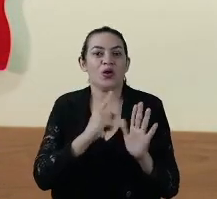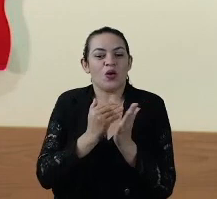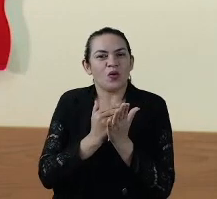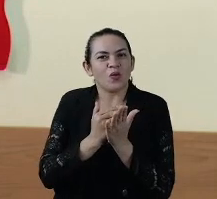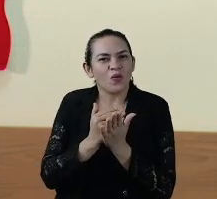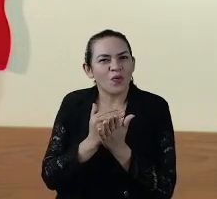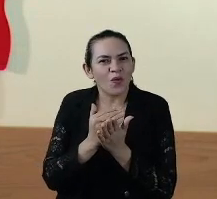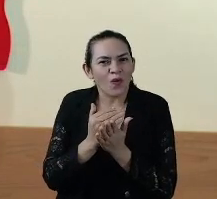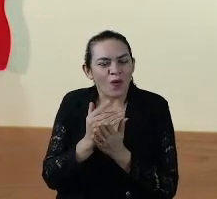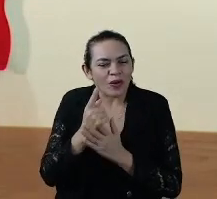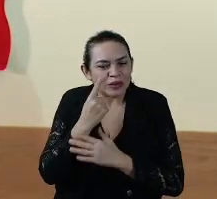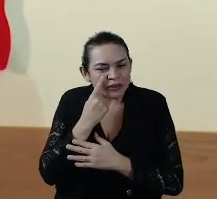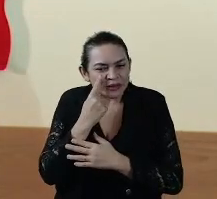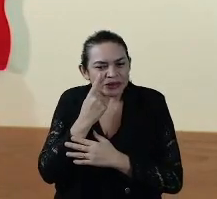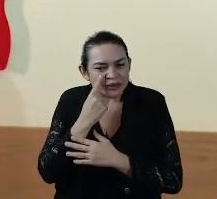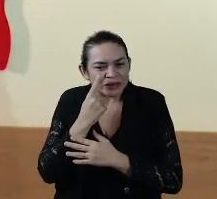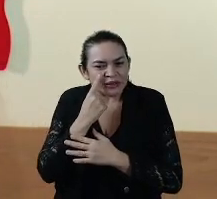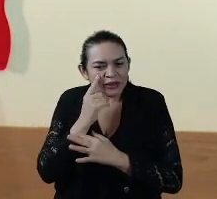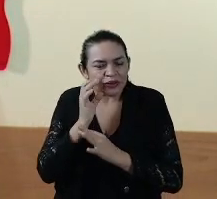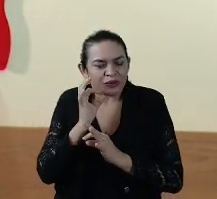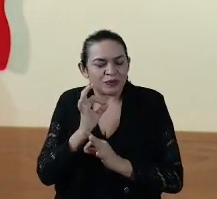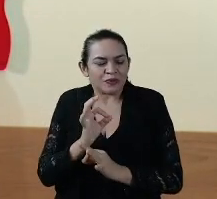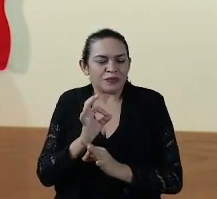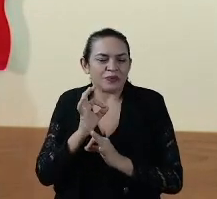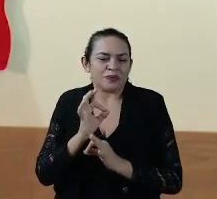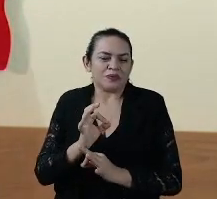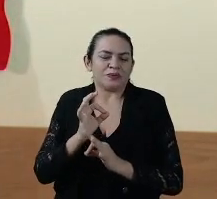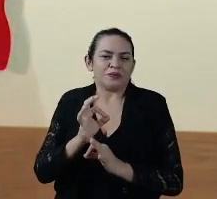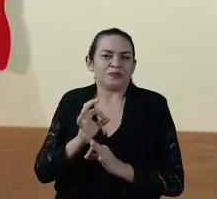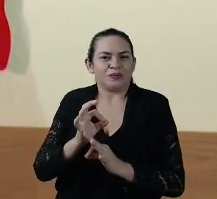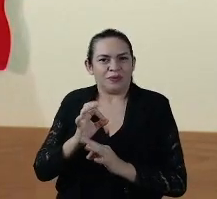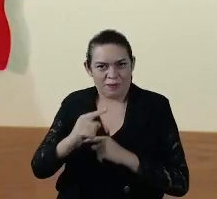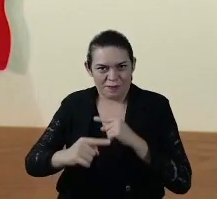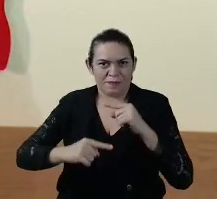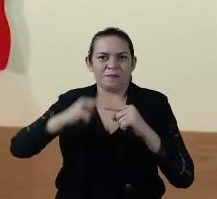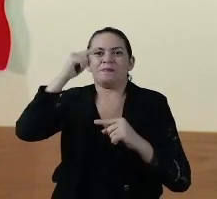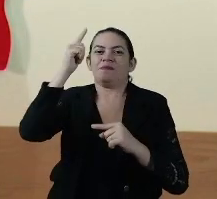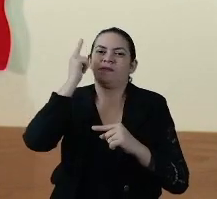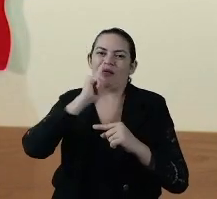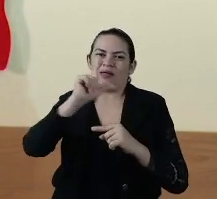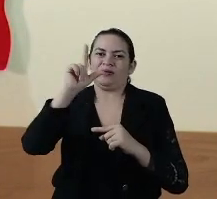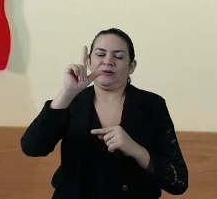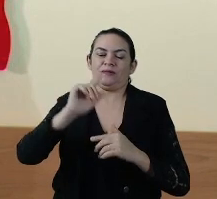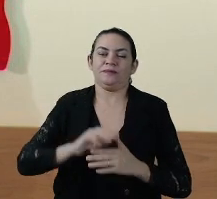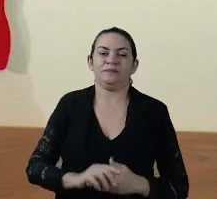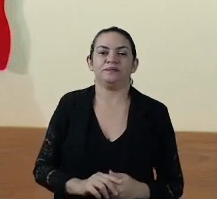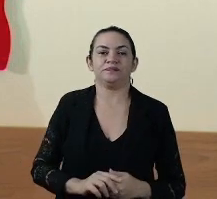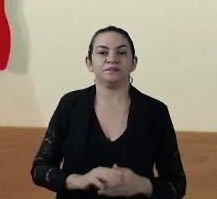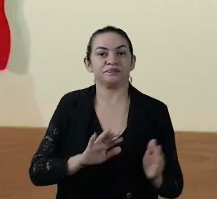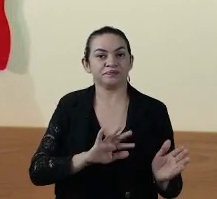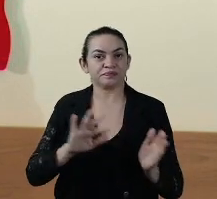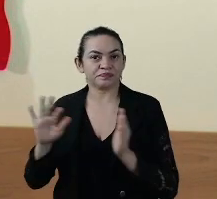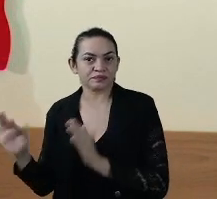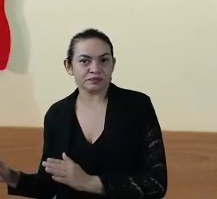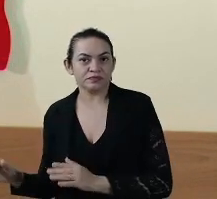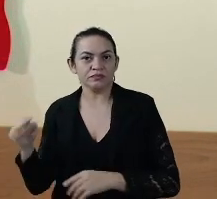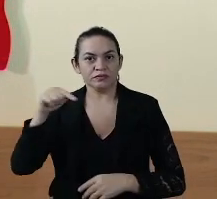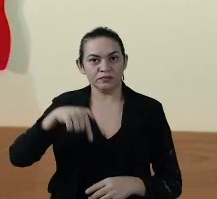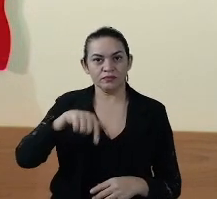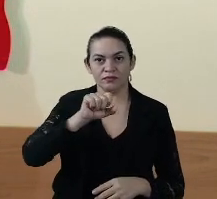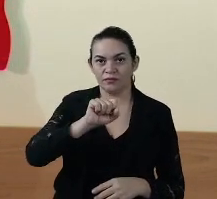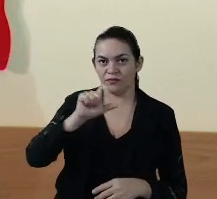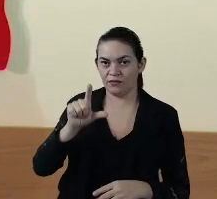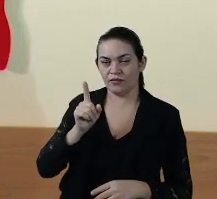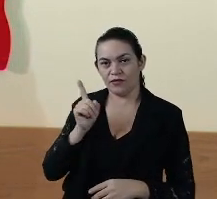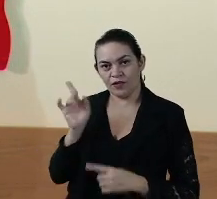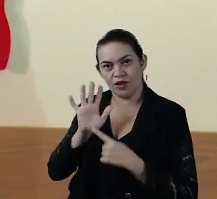começamos a enxergar um caminho para a superação disto. No que se refere à grande ilha, portanto, é